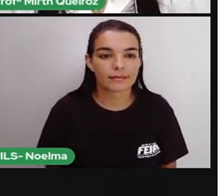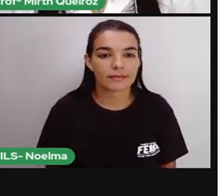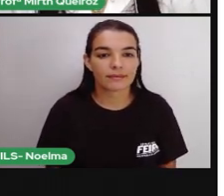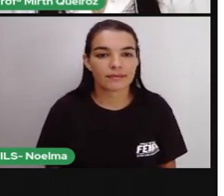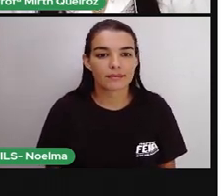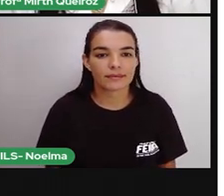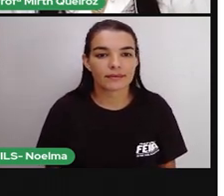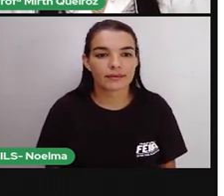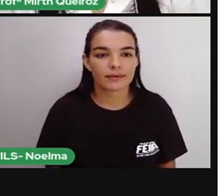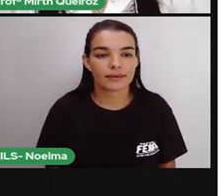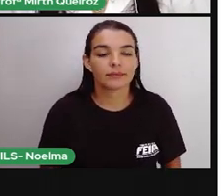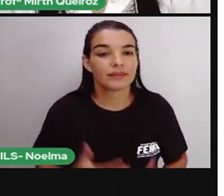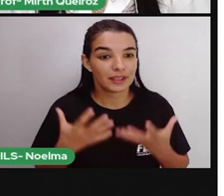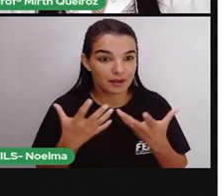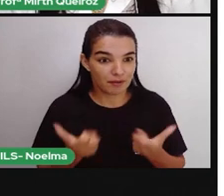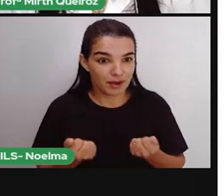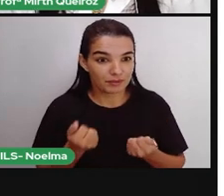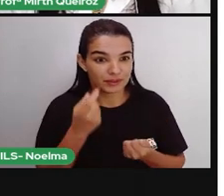Vamos ver.